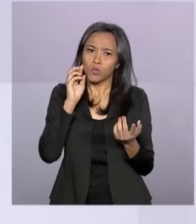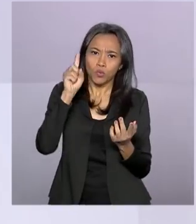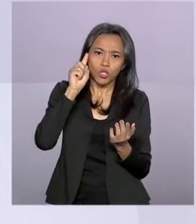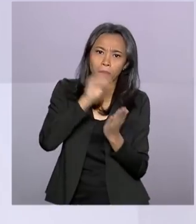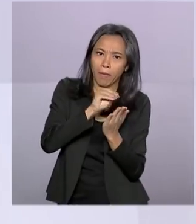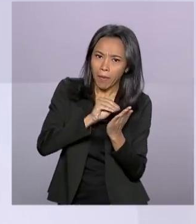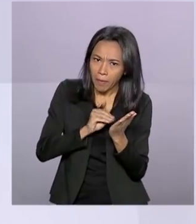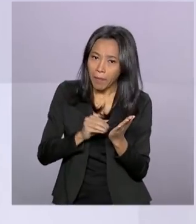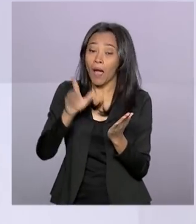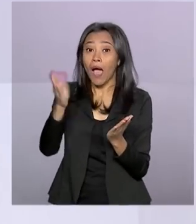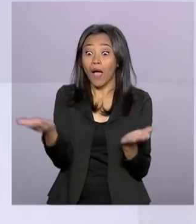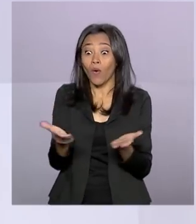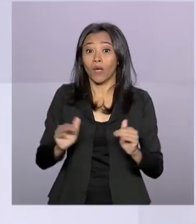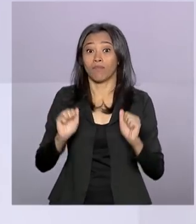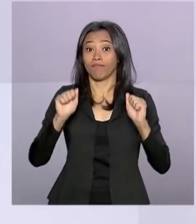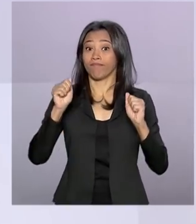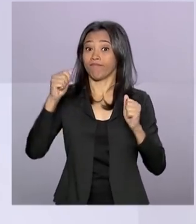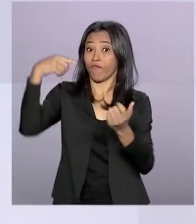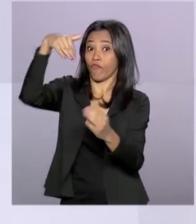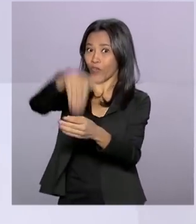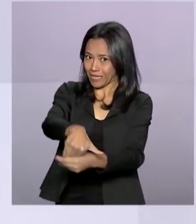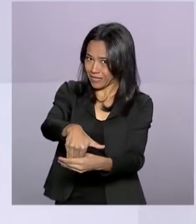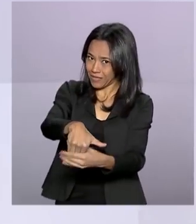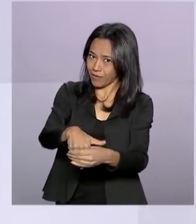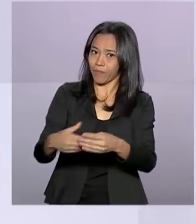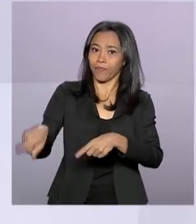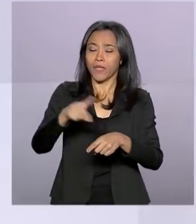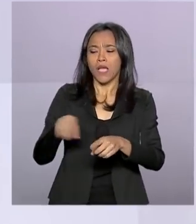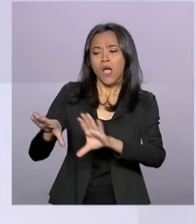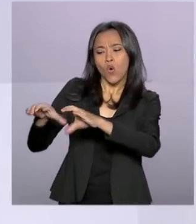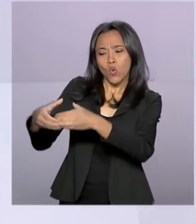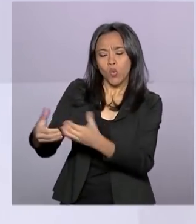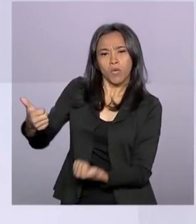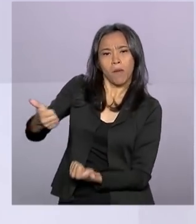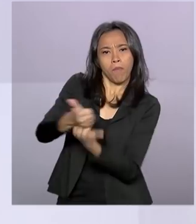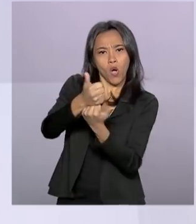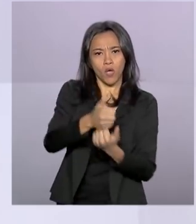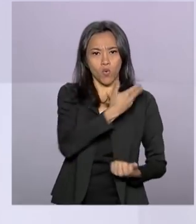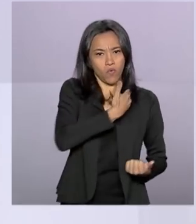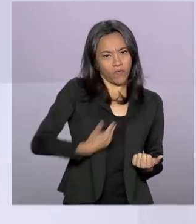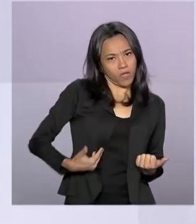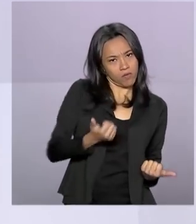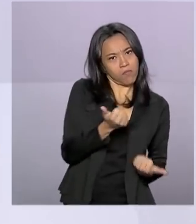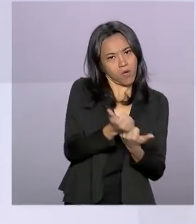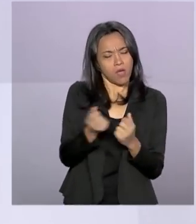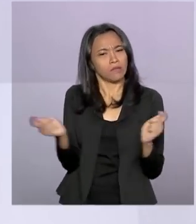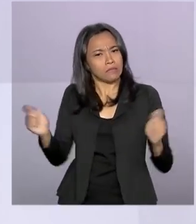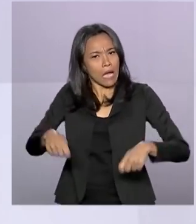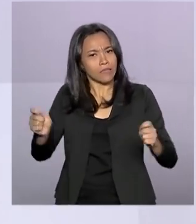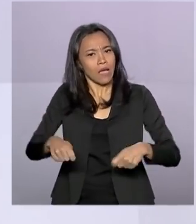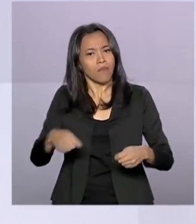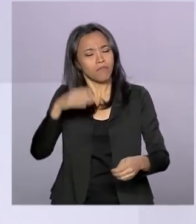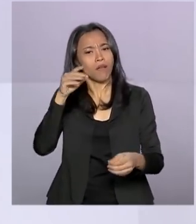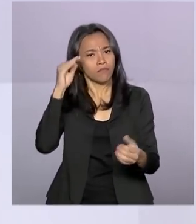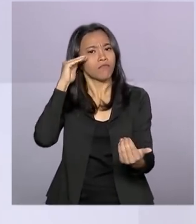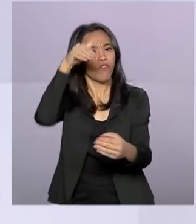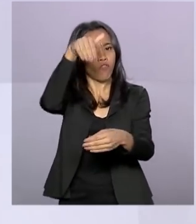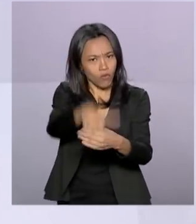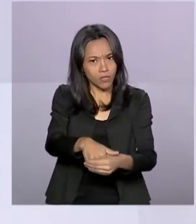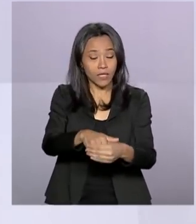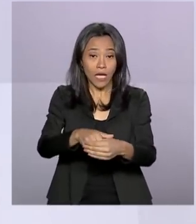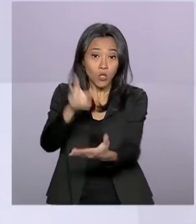a votação. Os governistas e os apoiadores da reforma acham que dá para votar na comissão no mesmo dia em que foi